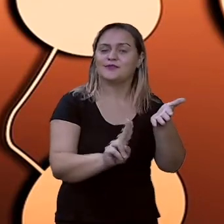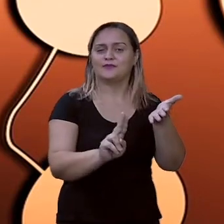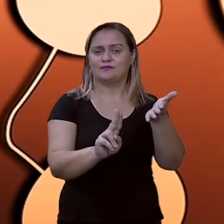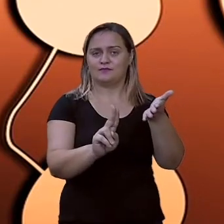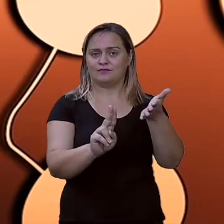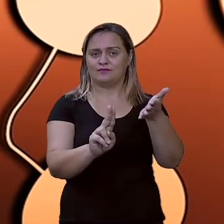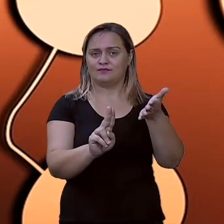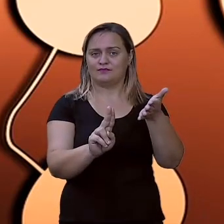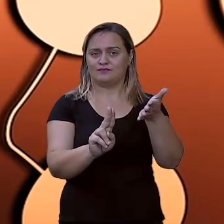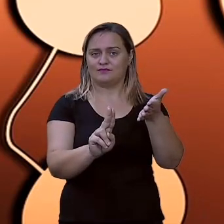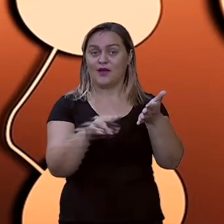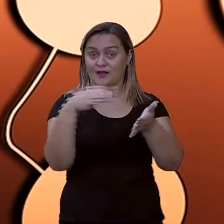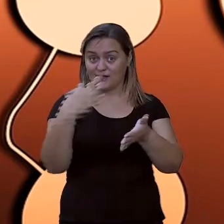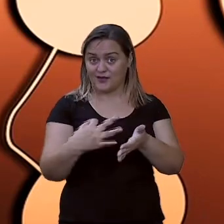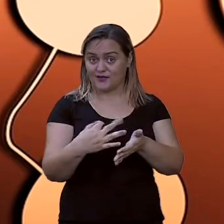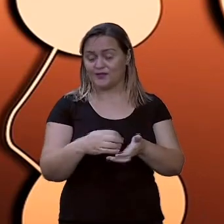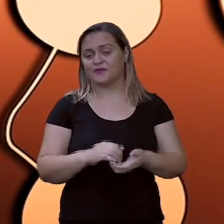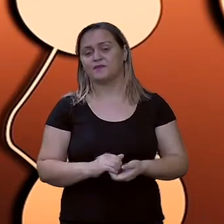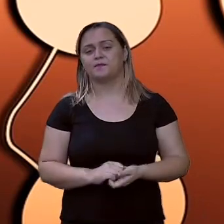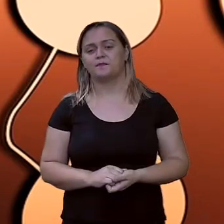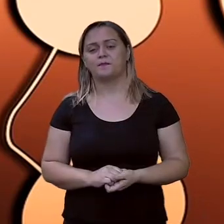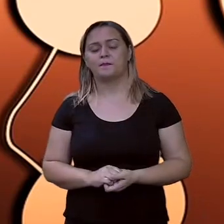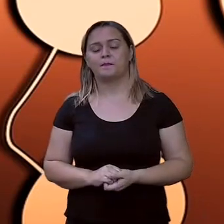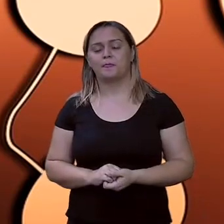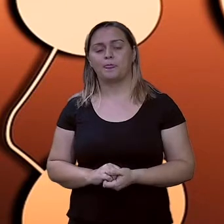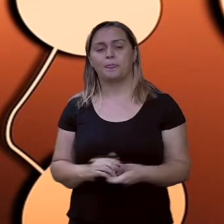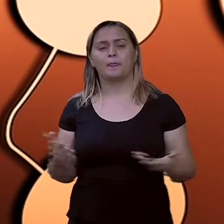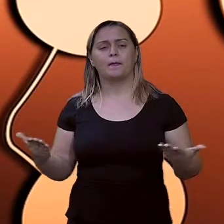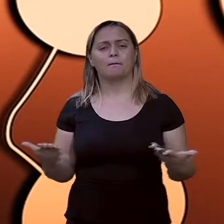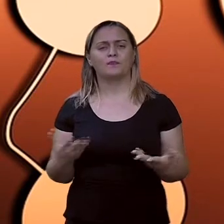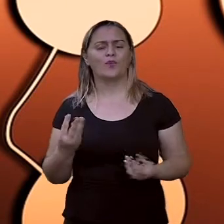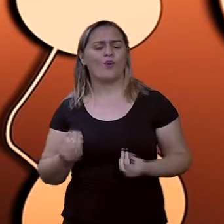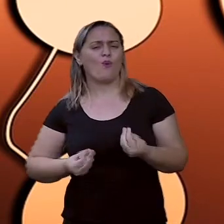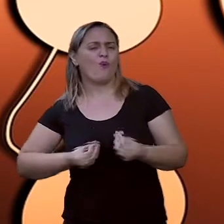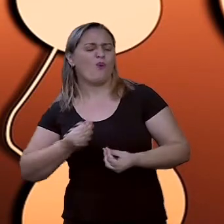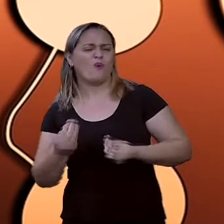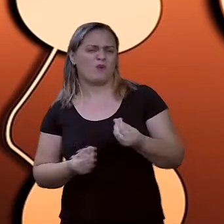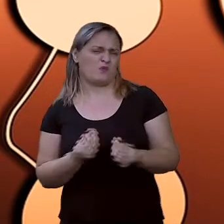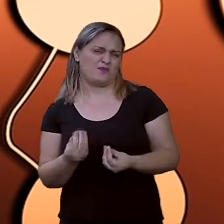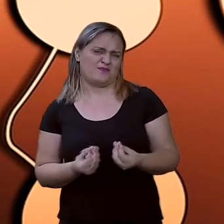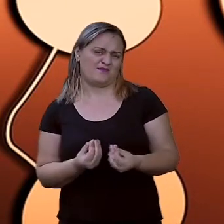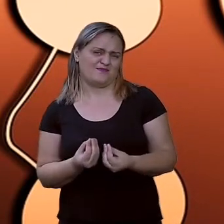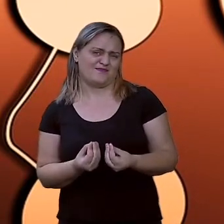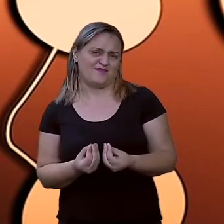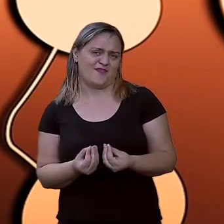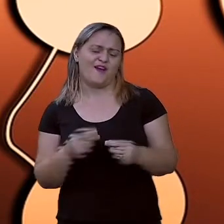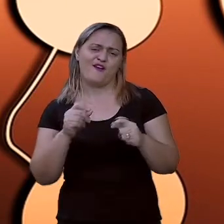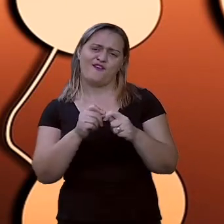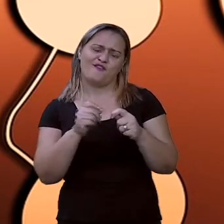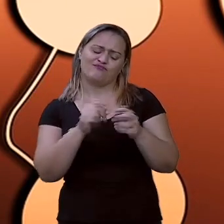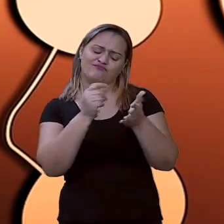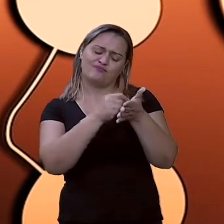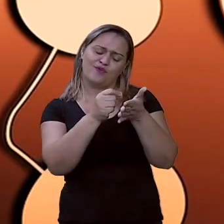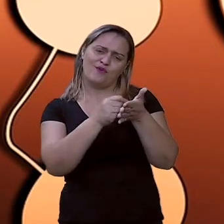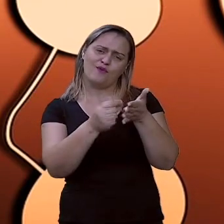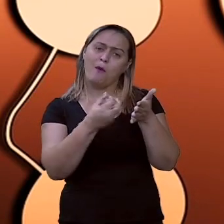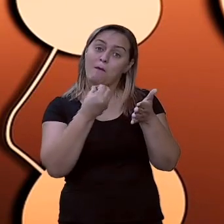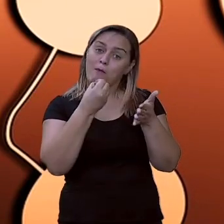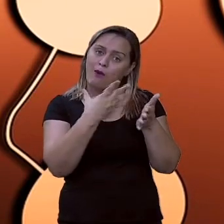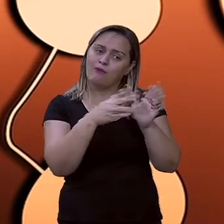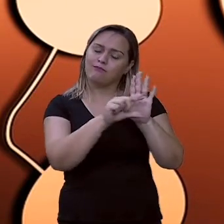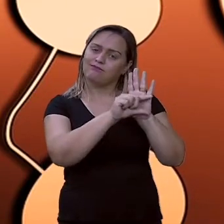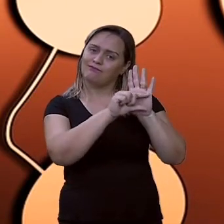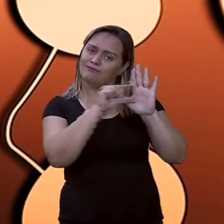Certo? Agora, como escrever um bom artigo? E aí, pessoal?